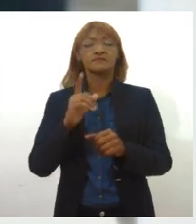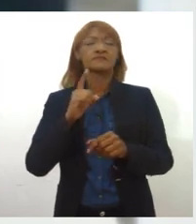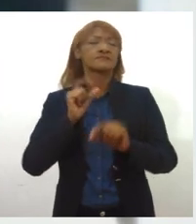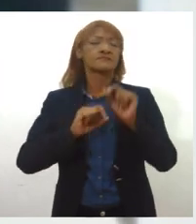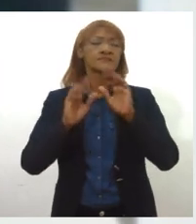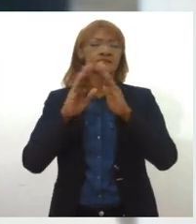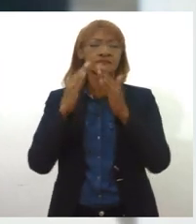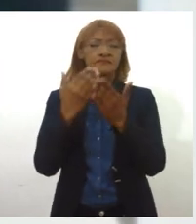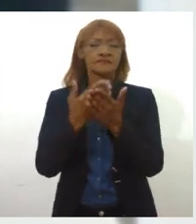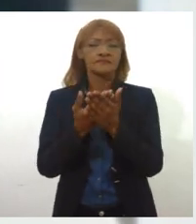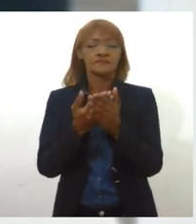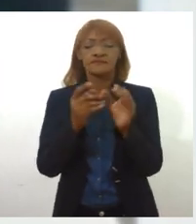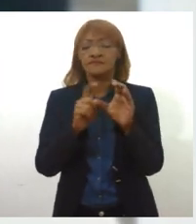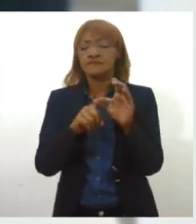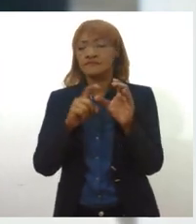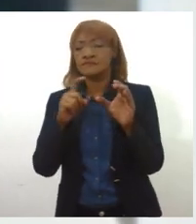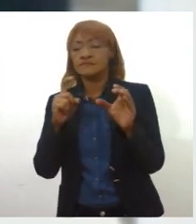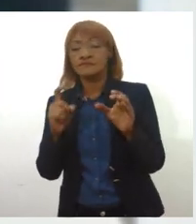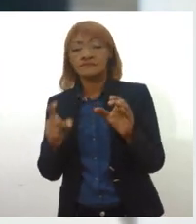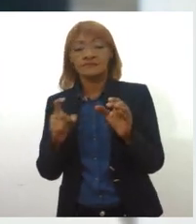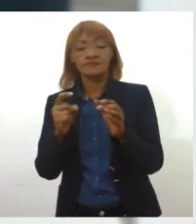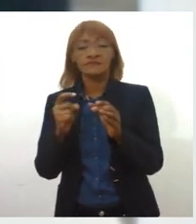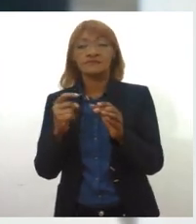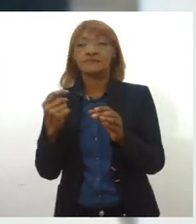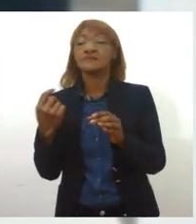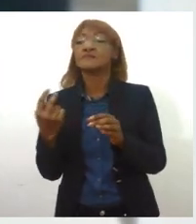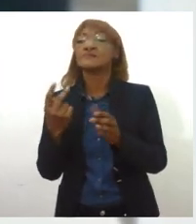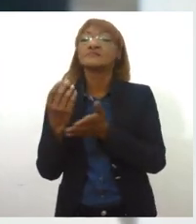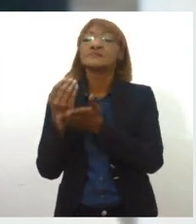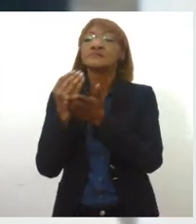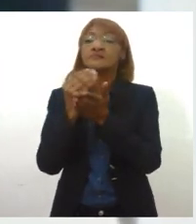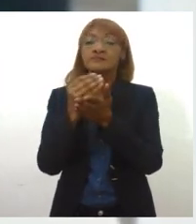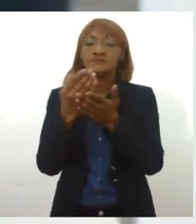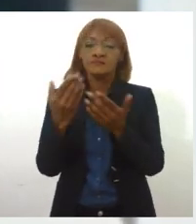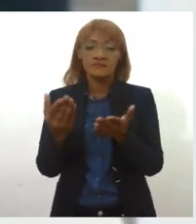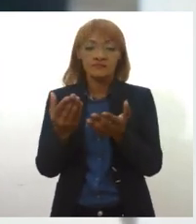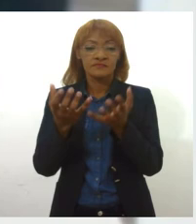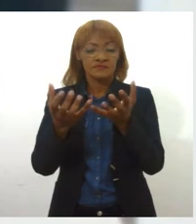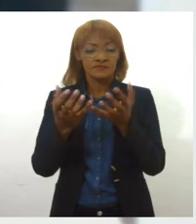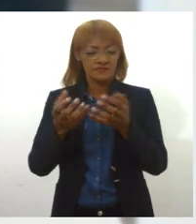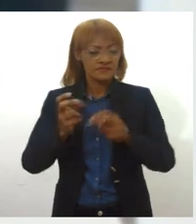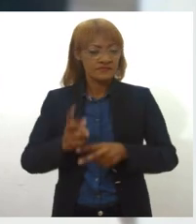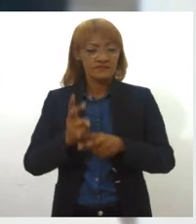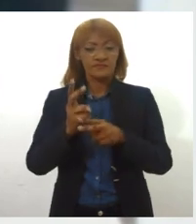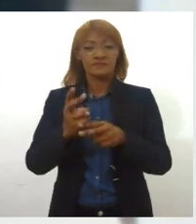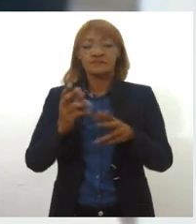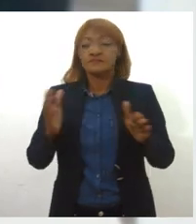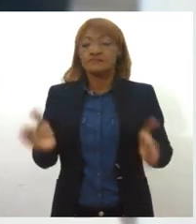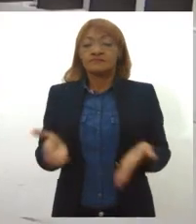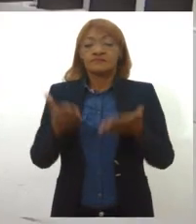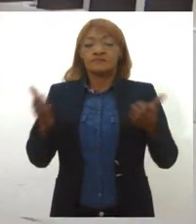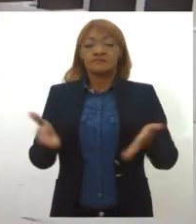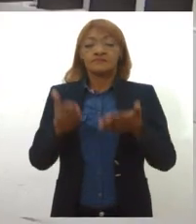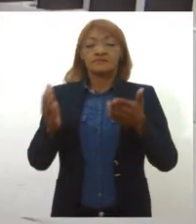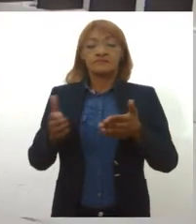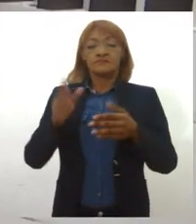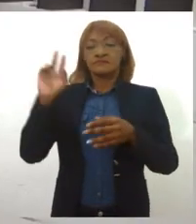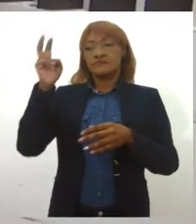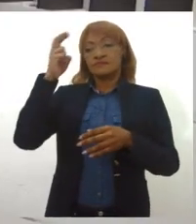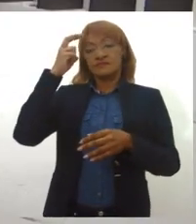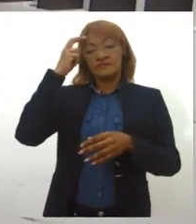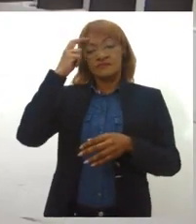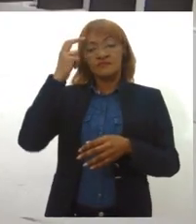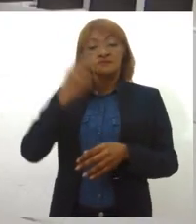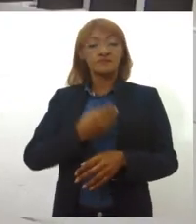independente do talento da criança, porque a gente quer mesmo que a criança esteja sempre ativa, que ela tenha cultura de movimento no seu dia a